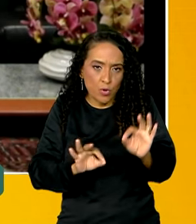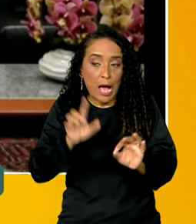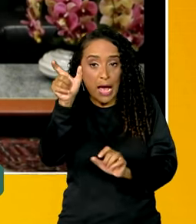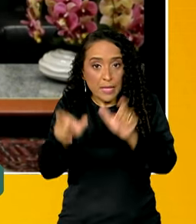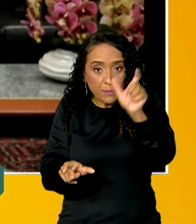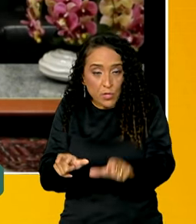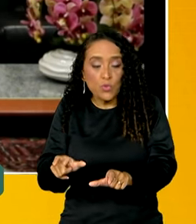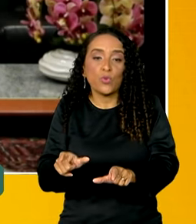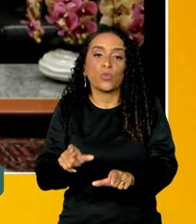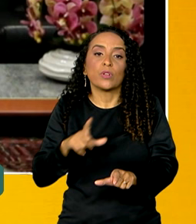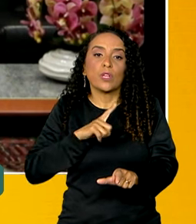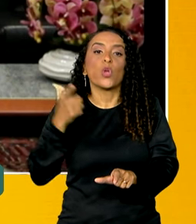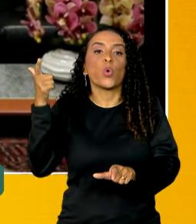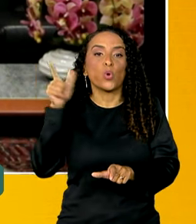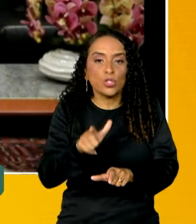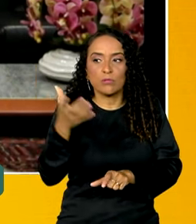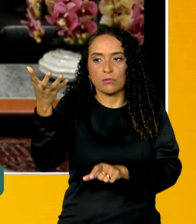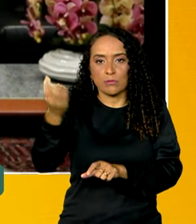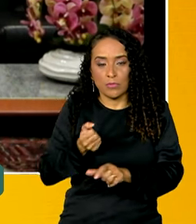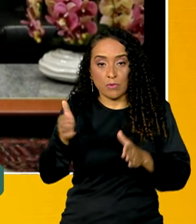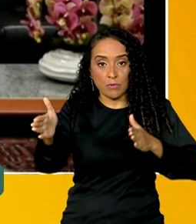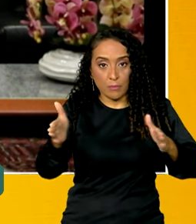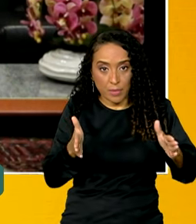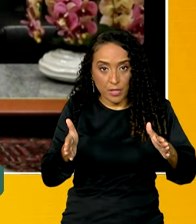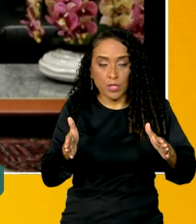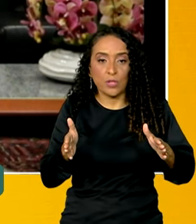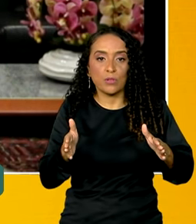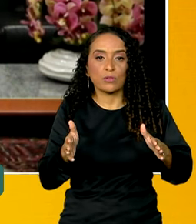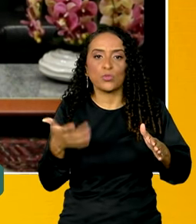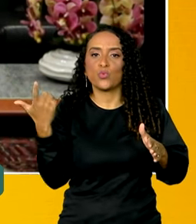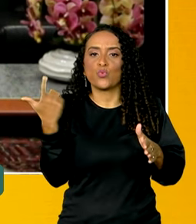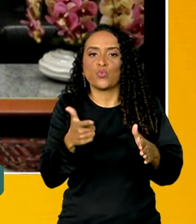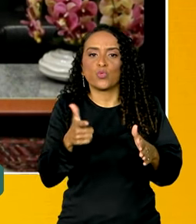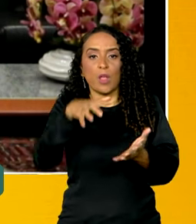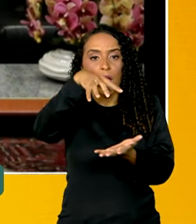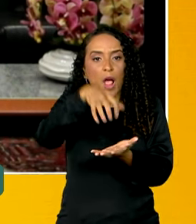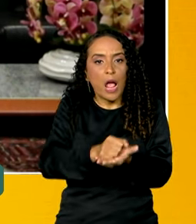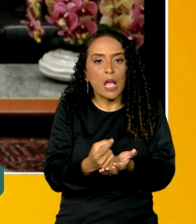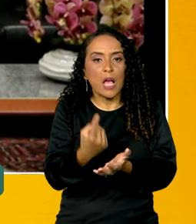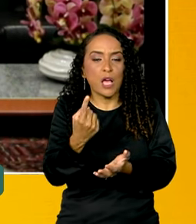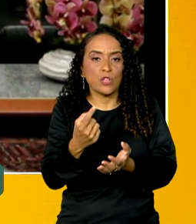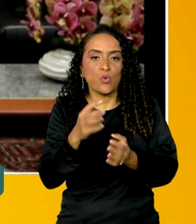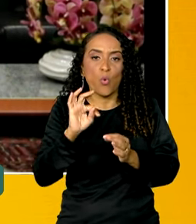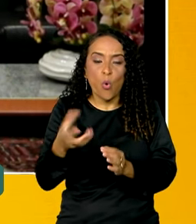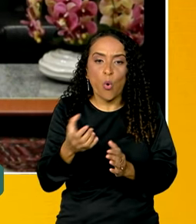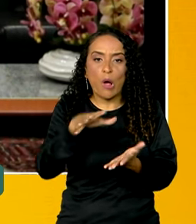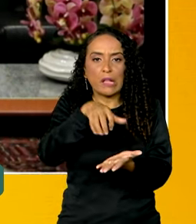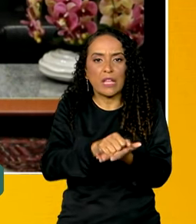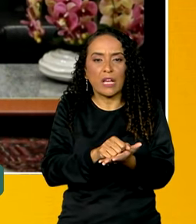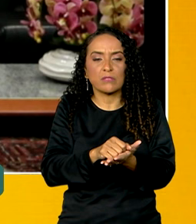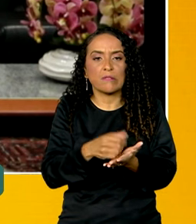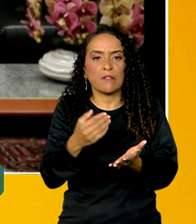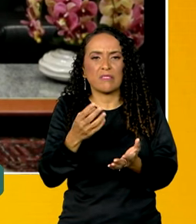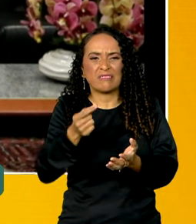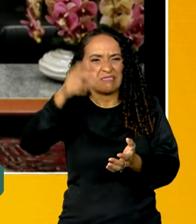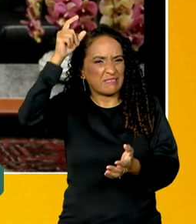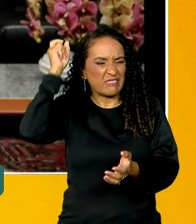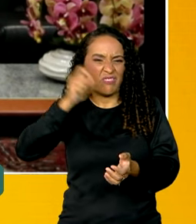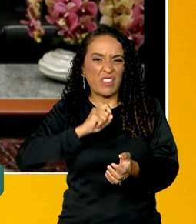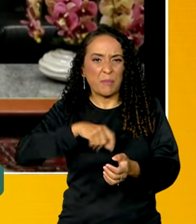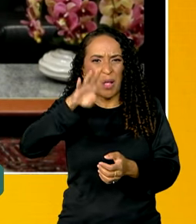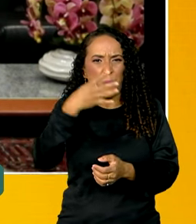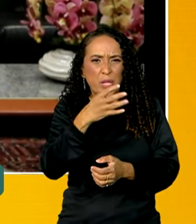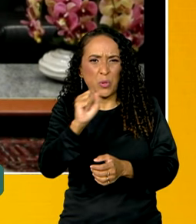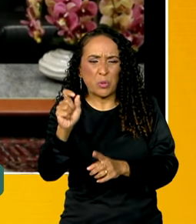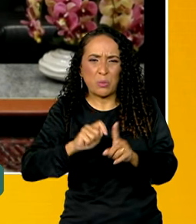pessoas que conseguiram o benefício neste período e não têm o cadastro ou estão com o cadastro desatualizado há mais de 48